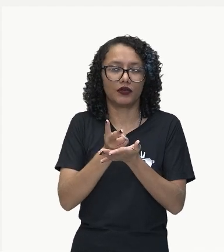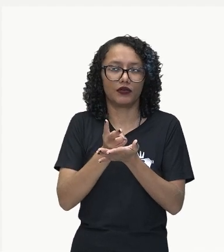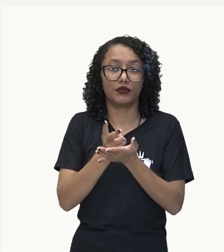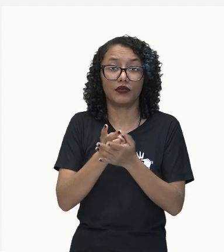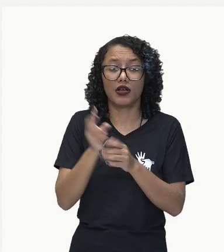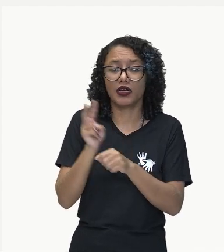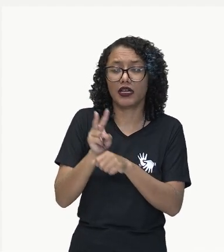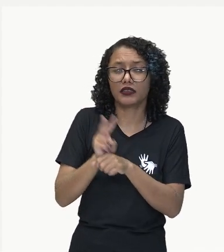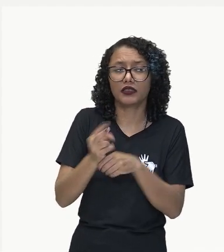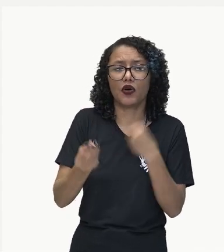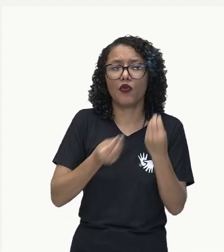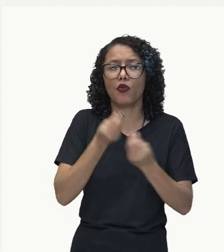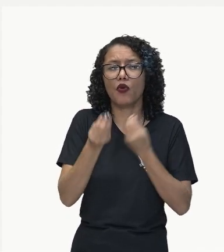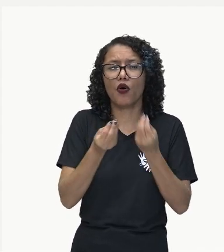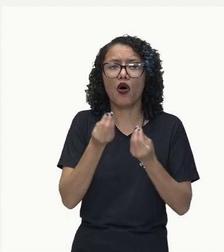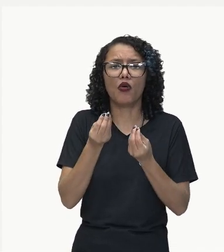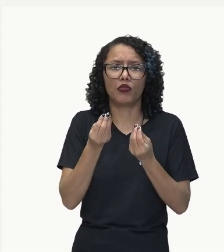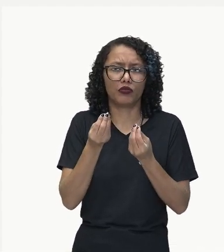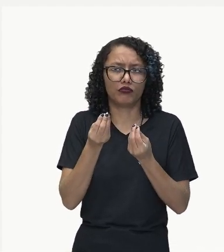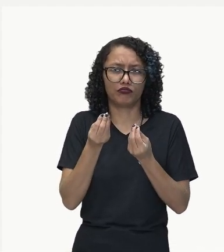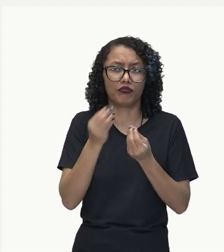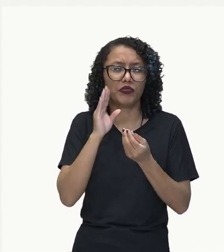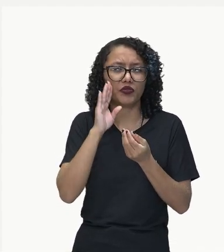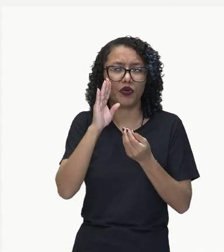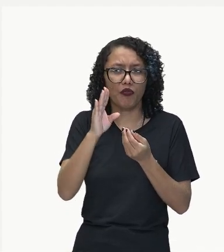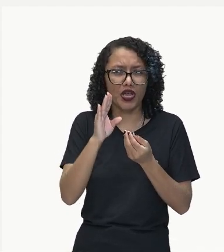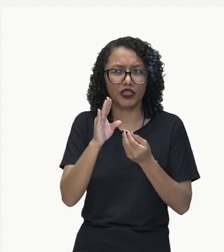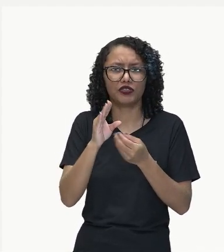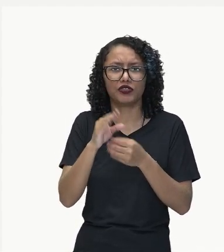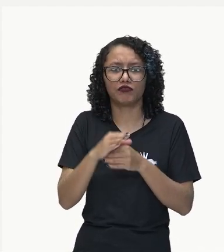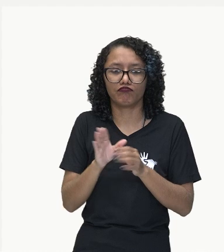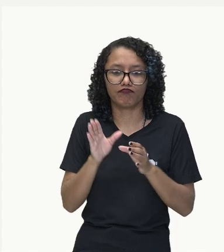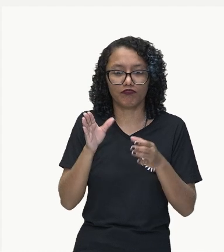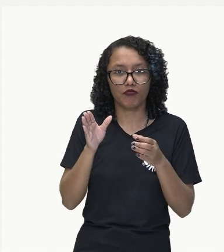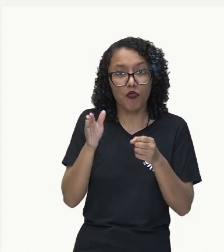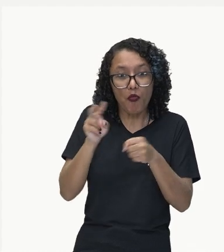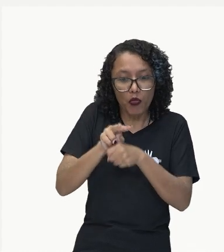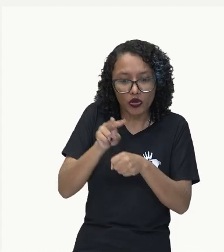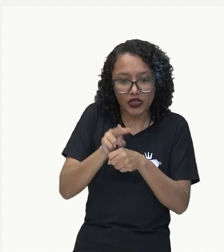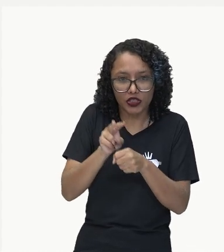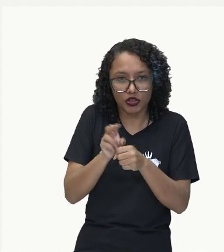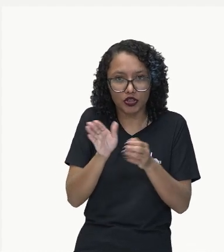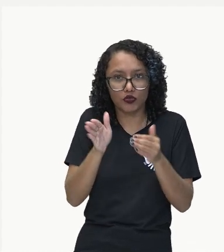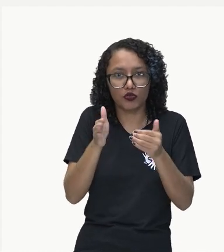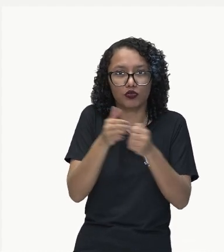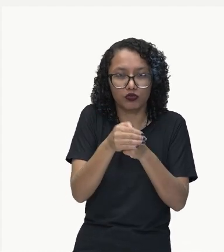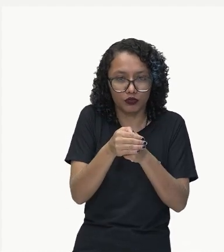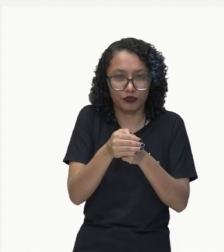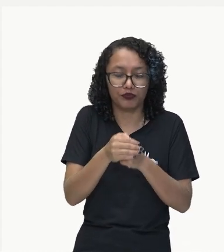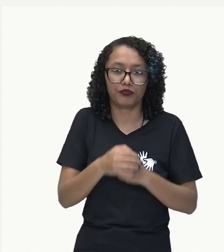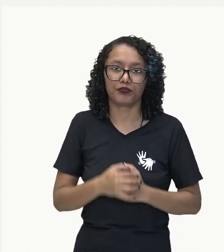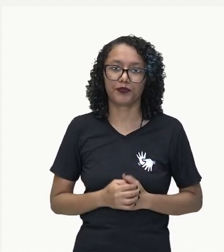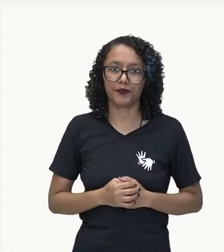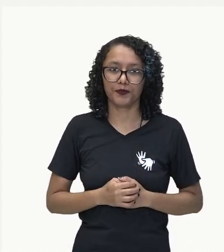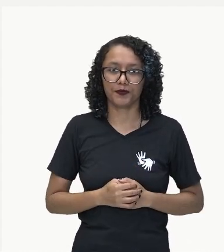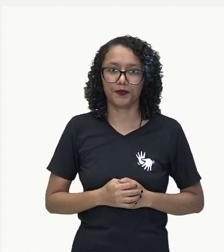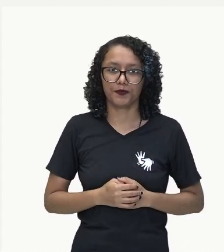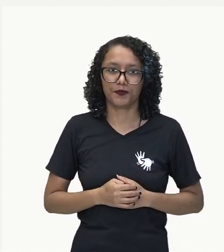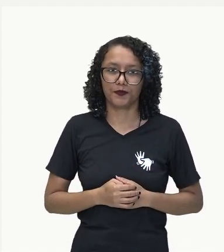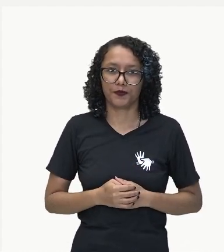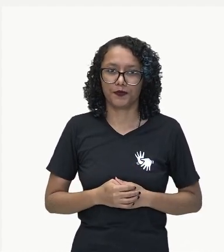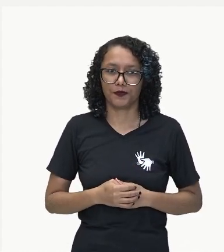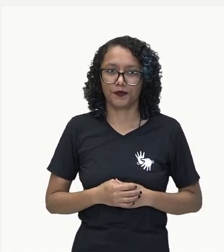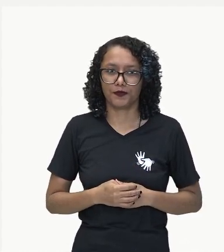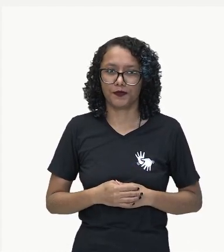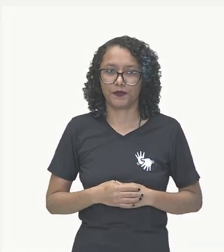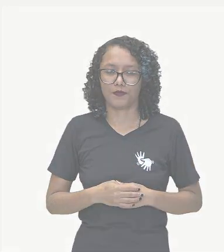vai acabar ocorrendo principalmente em confinamento. O principal corte da carne, do carne de